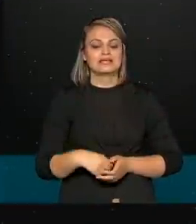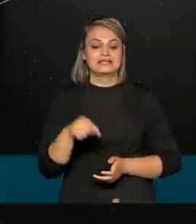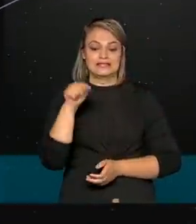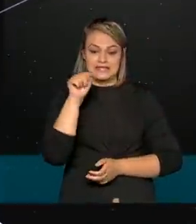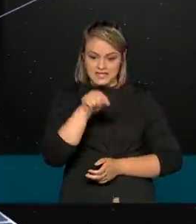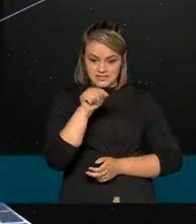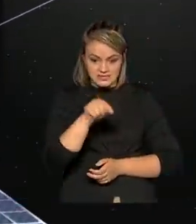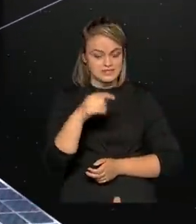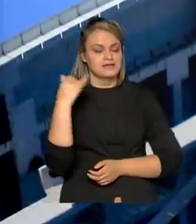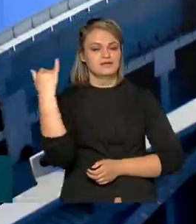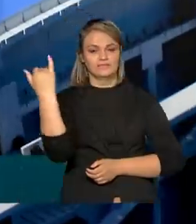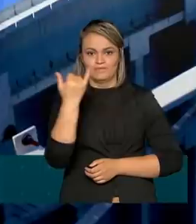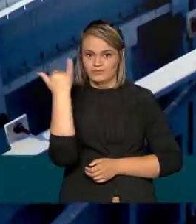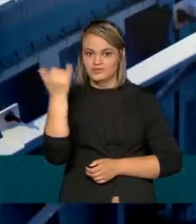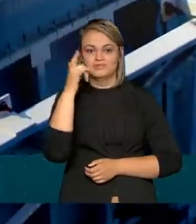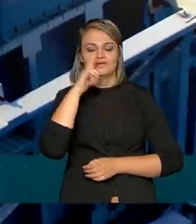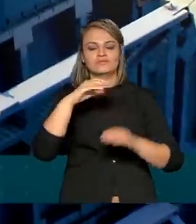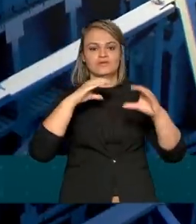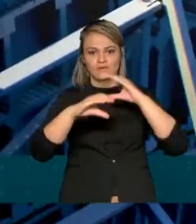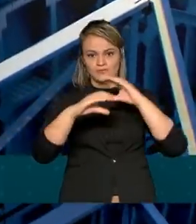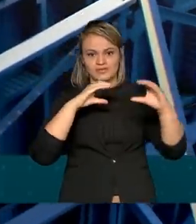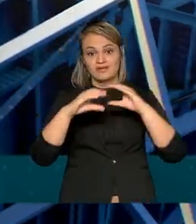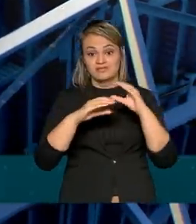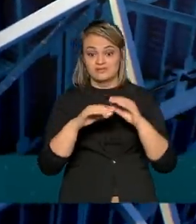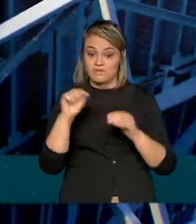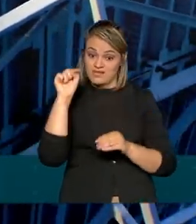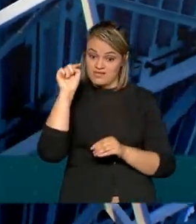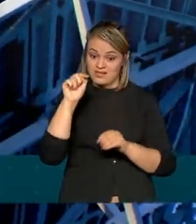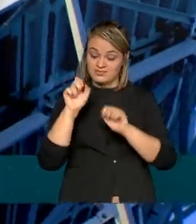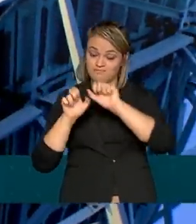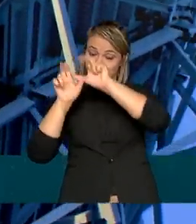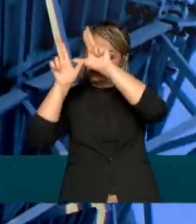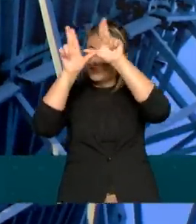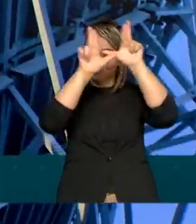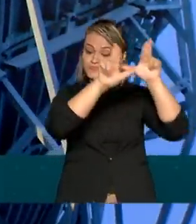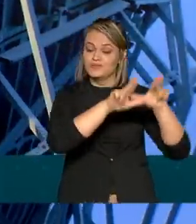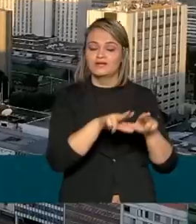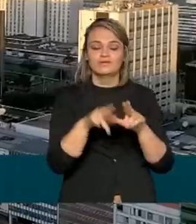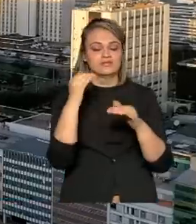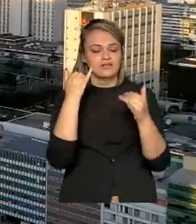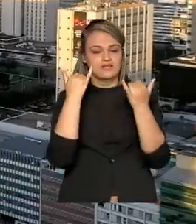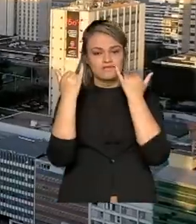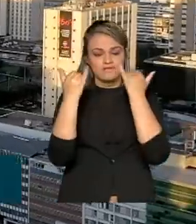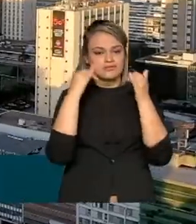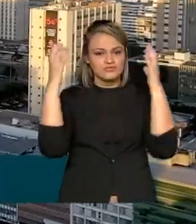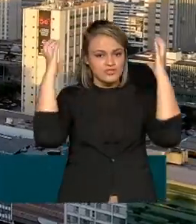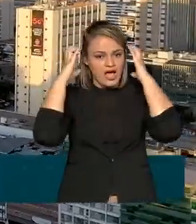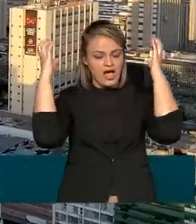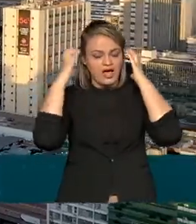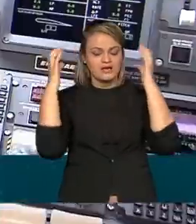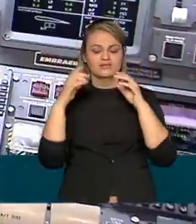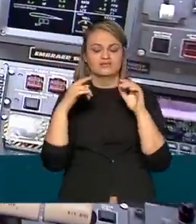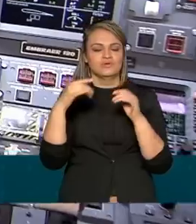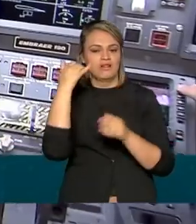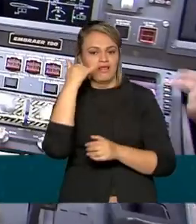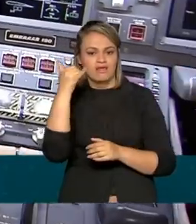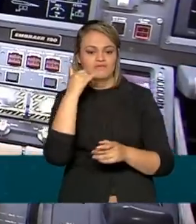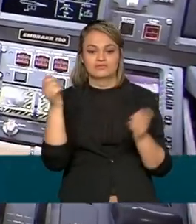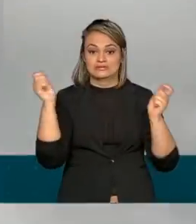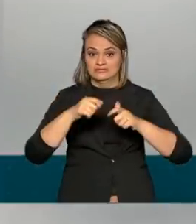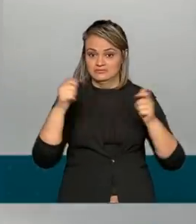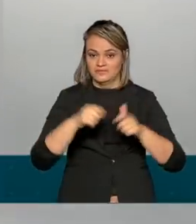Essenciais para as telecomunicações, os satélites são os responsáveis pela transmissão do sinal de rádio, televisão e telefone,